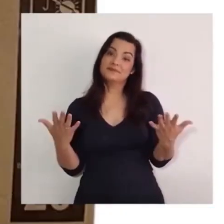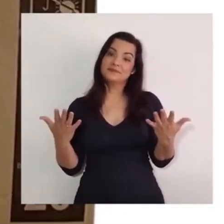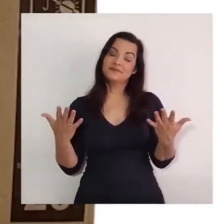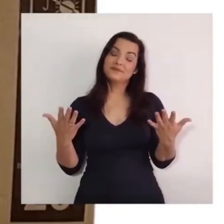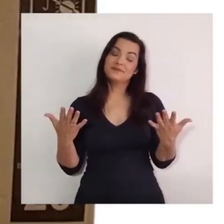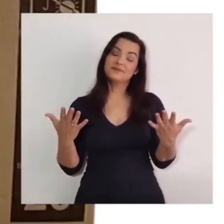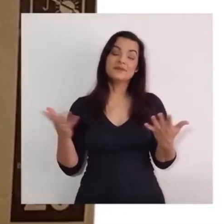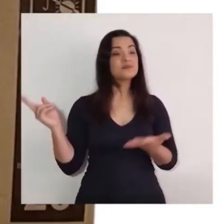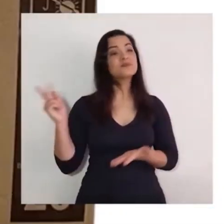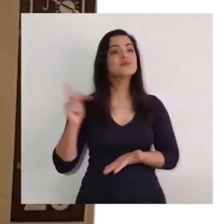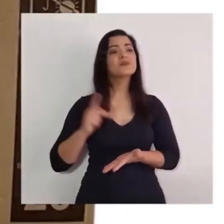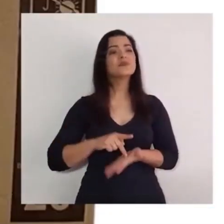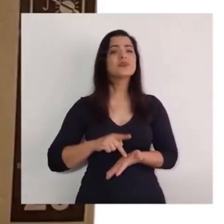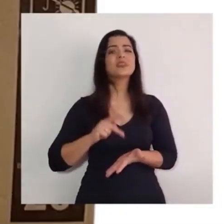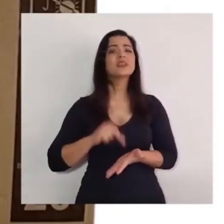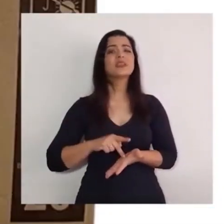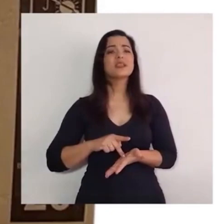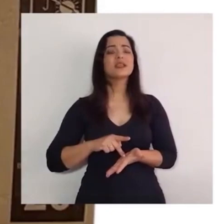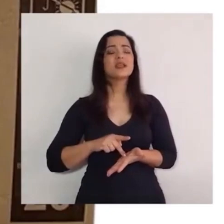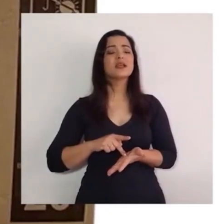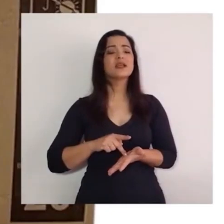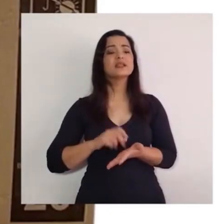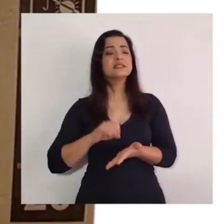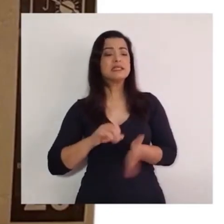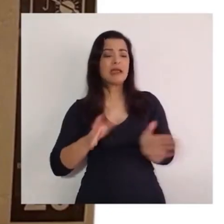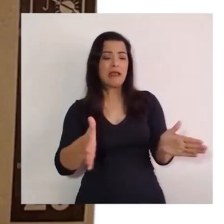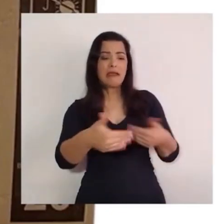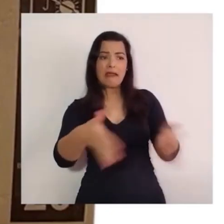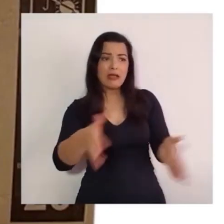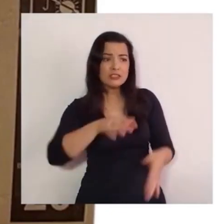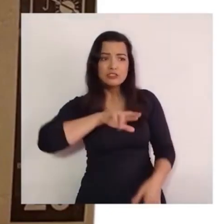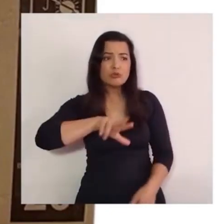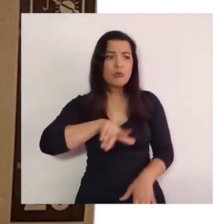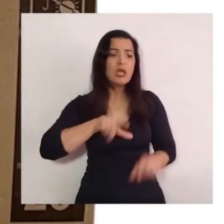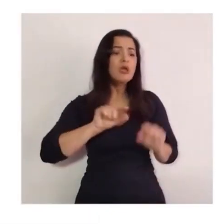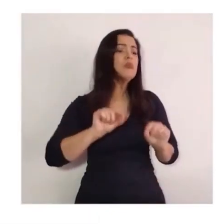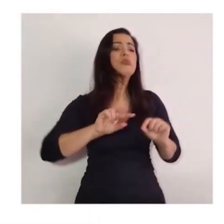Bem, afinal, o que é isso então?